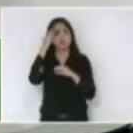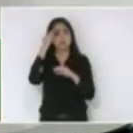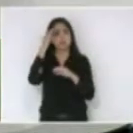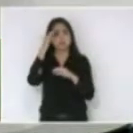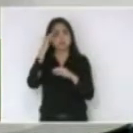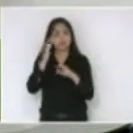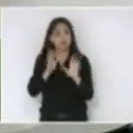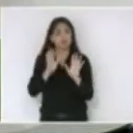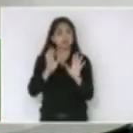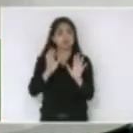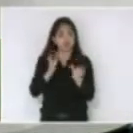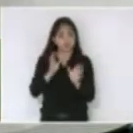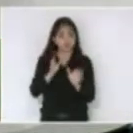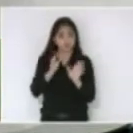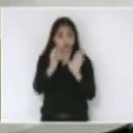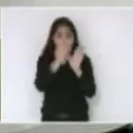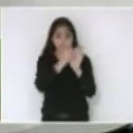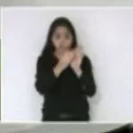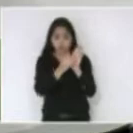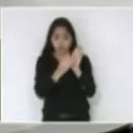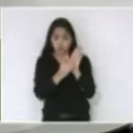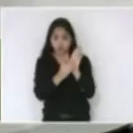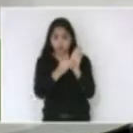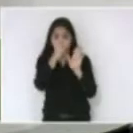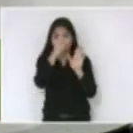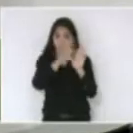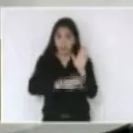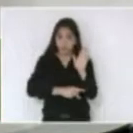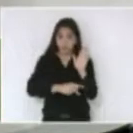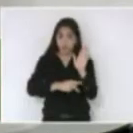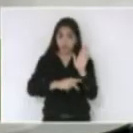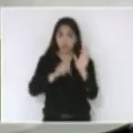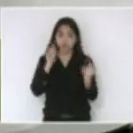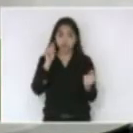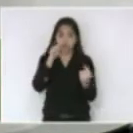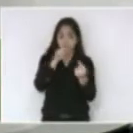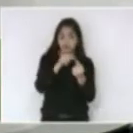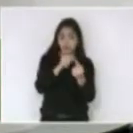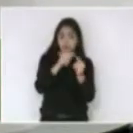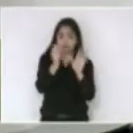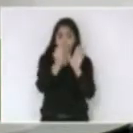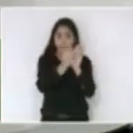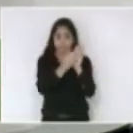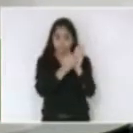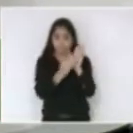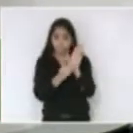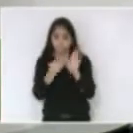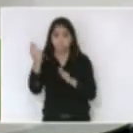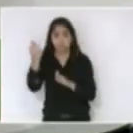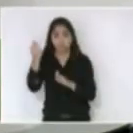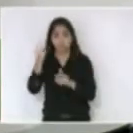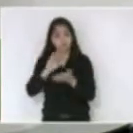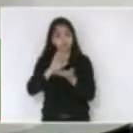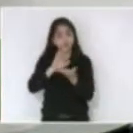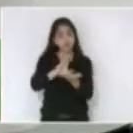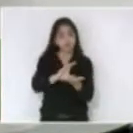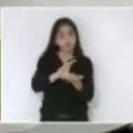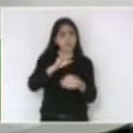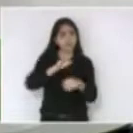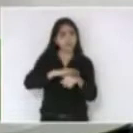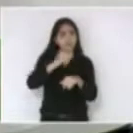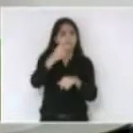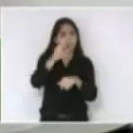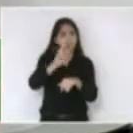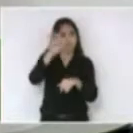e já está no seu plano de ação no plano de metas esse investimento também talvez mais que 20